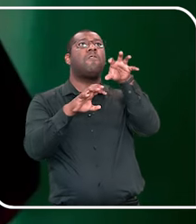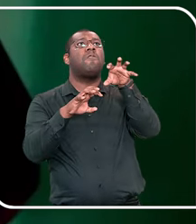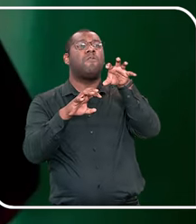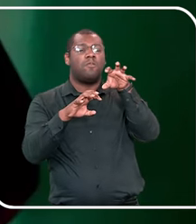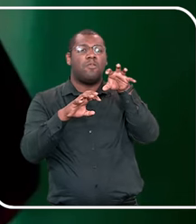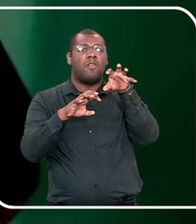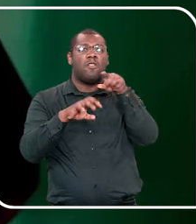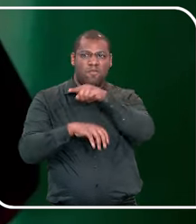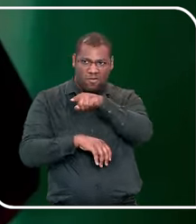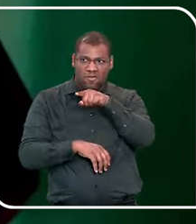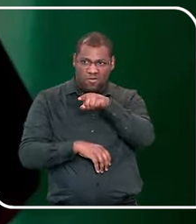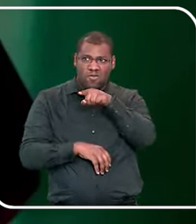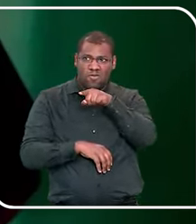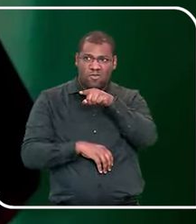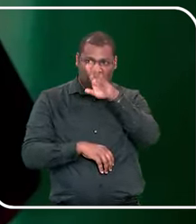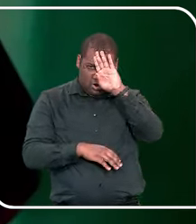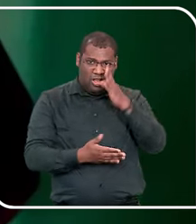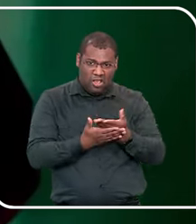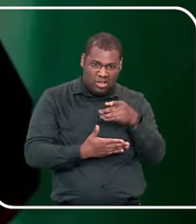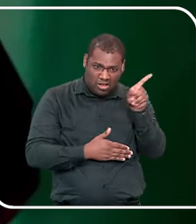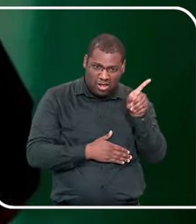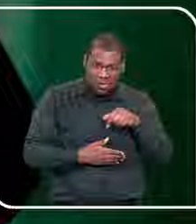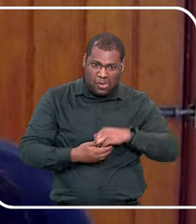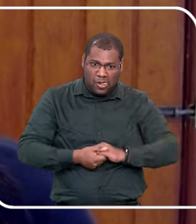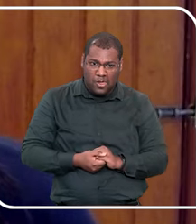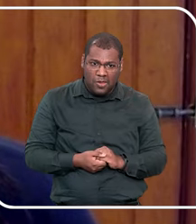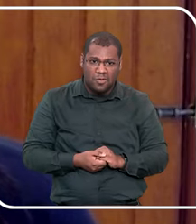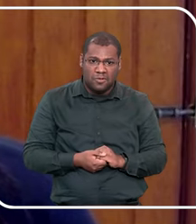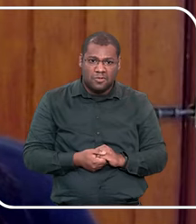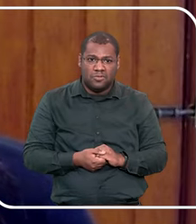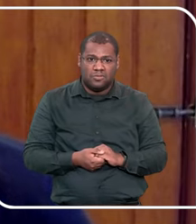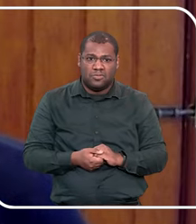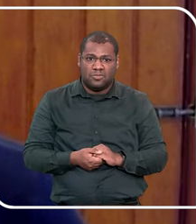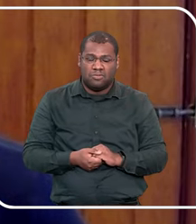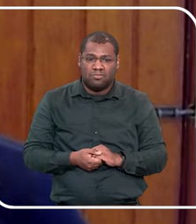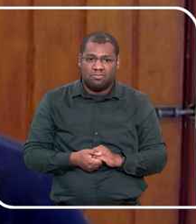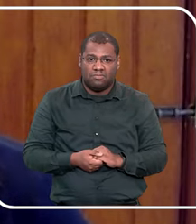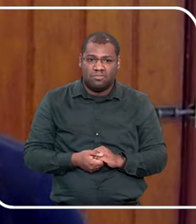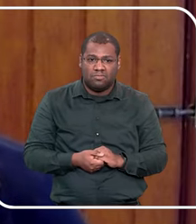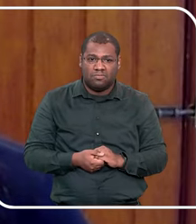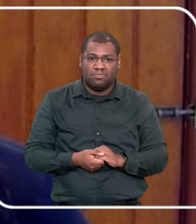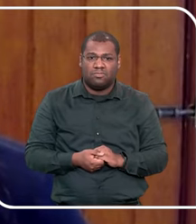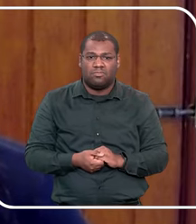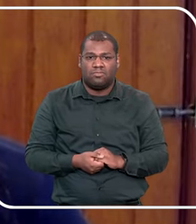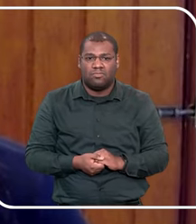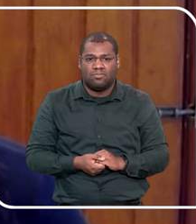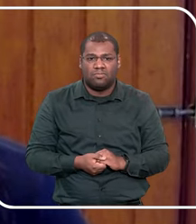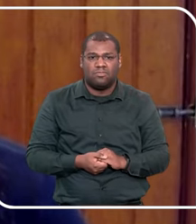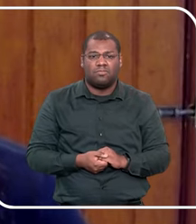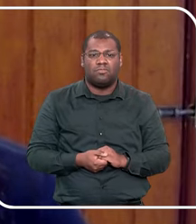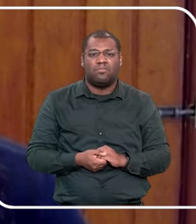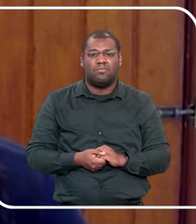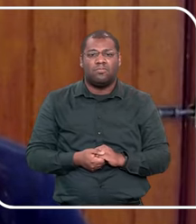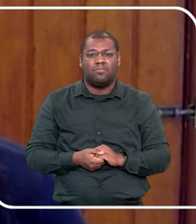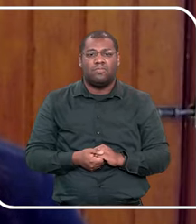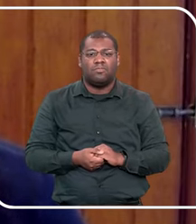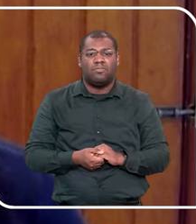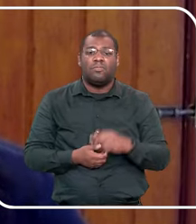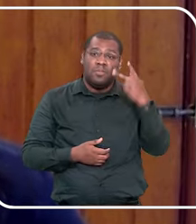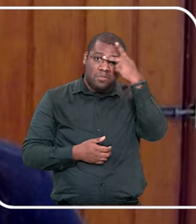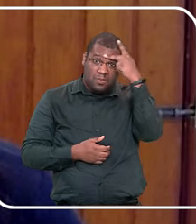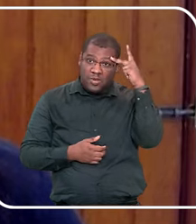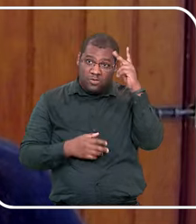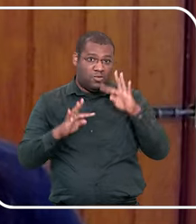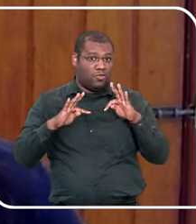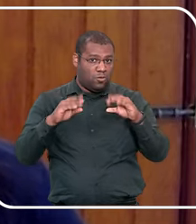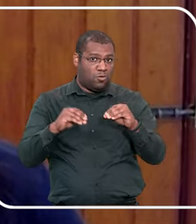jogar na rede de proteção? Você confia nessa rede de proteção? Eu acredito, quando é presencial, né? Não é online, e a maioria